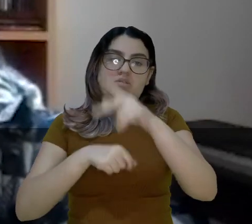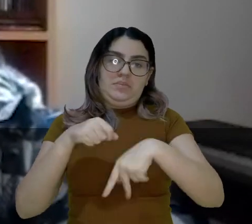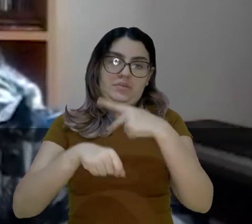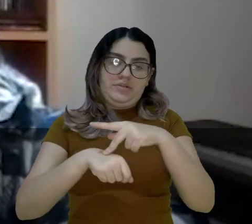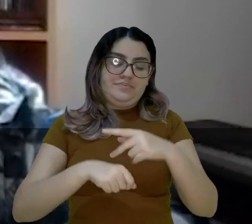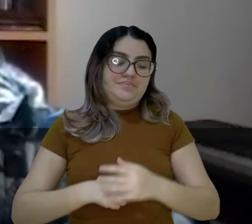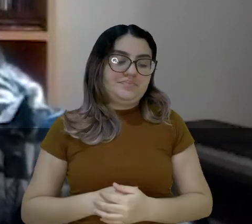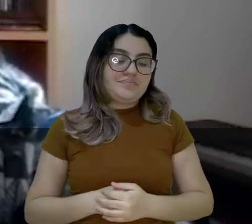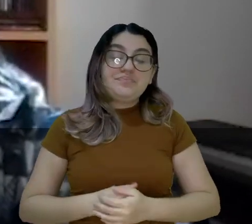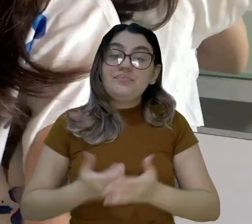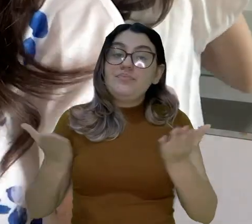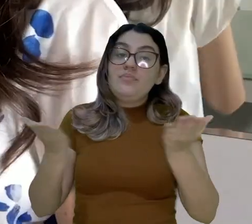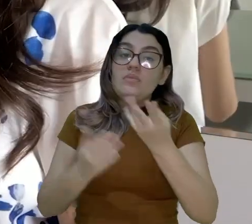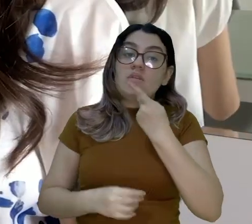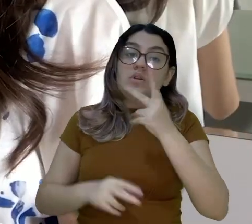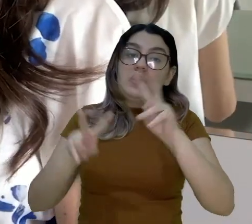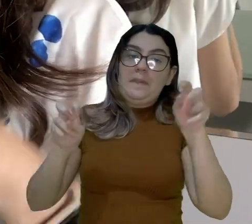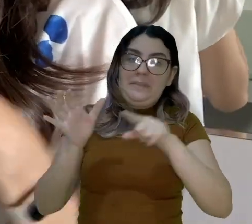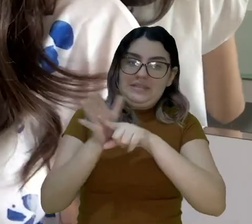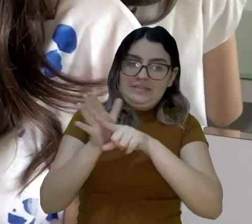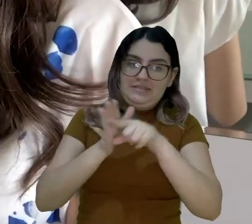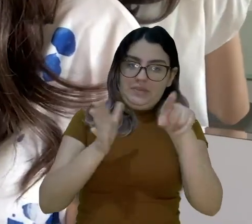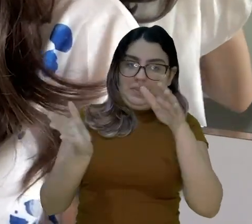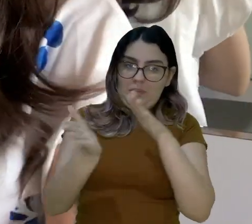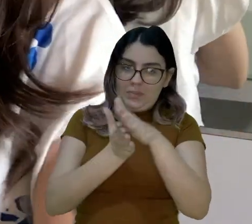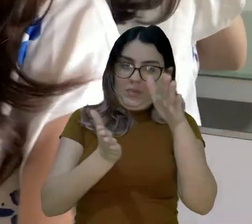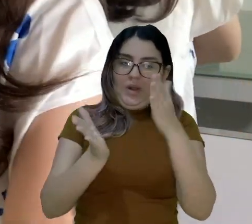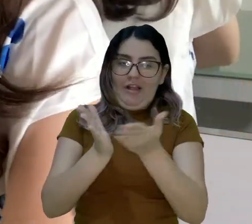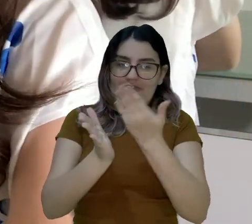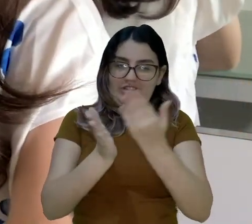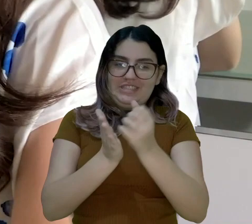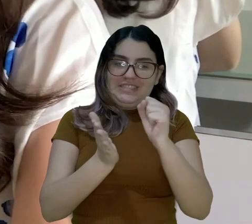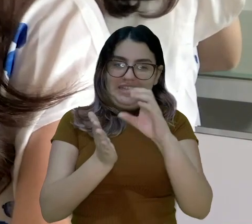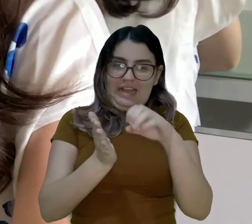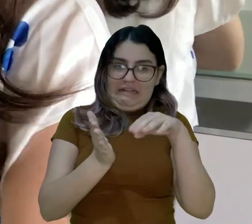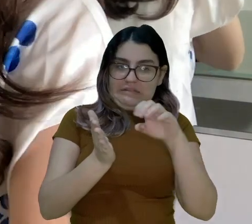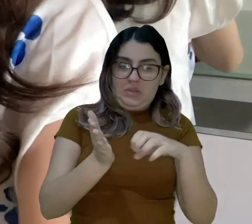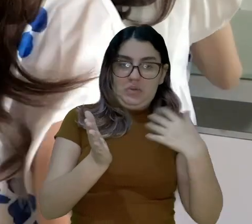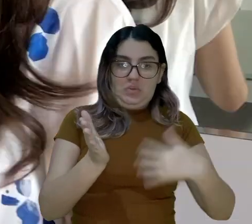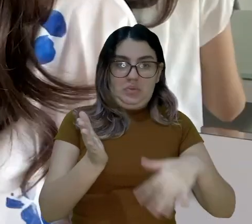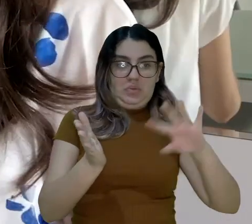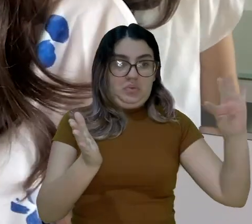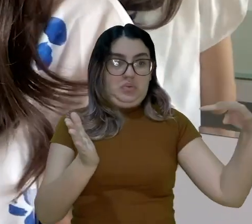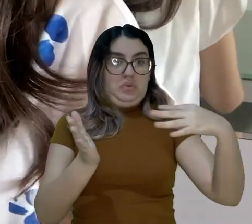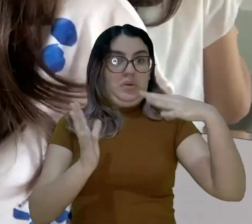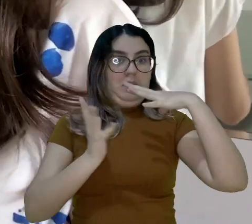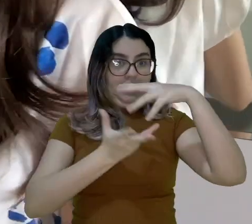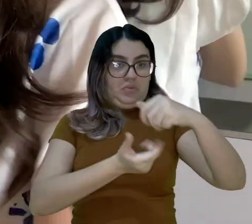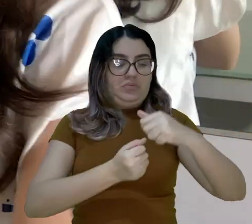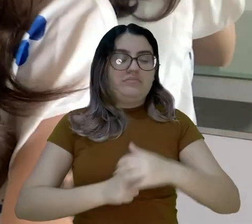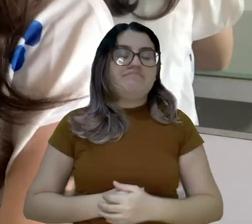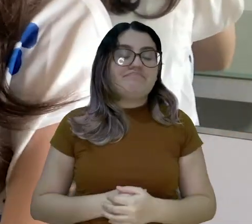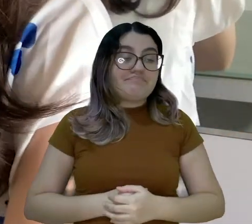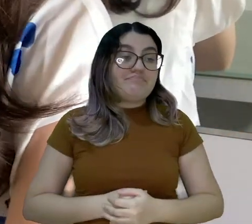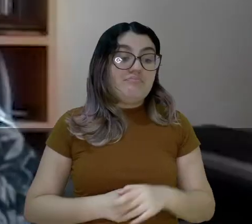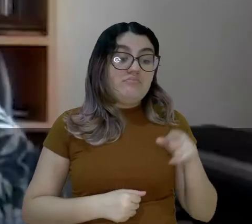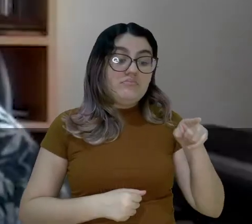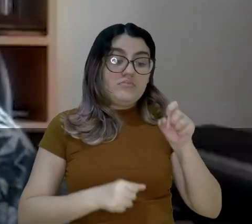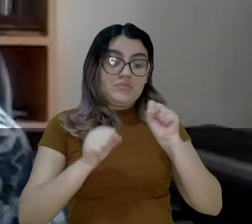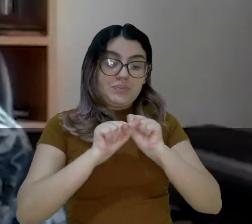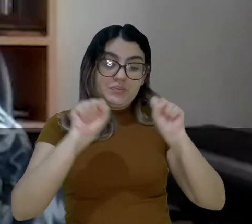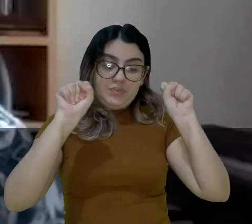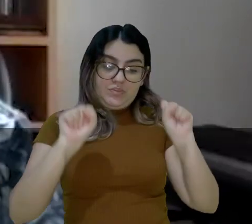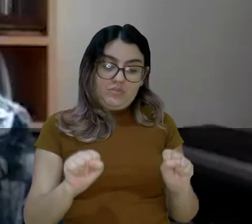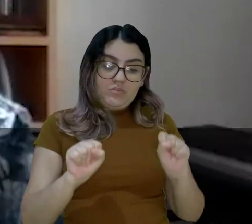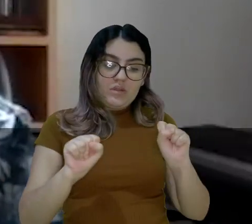bom para o país. Agora, me fala um pouco sobre esse estudo que acaba de ser publicado na Science e que ganhou todo esse destaque internacional. O